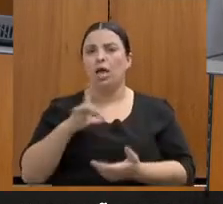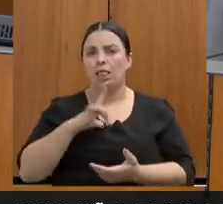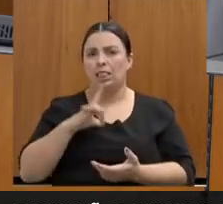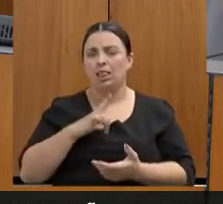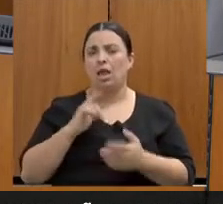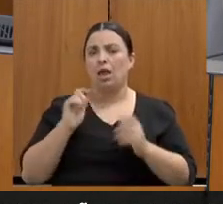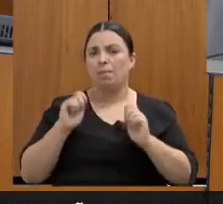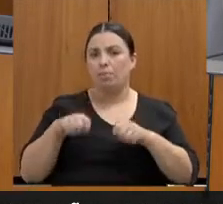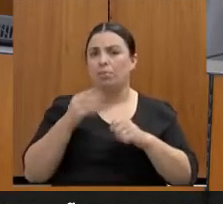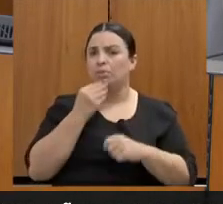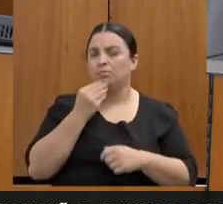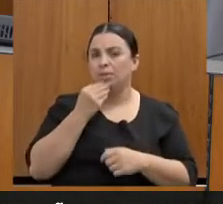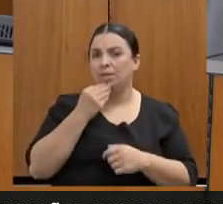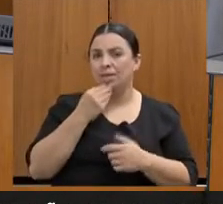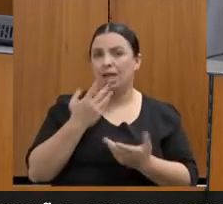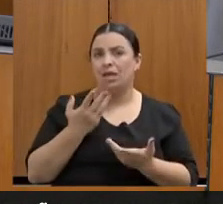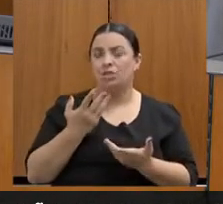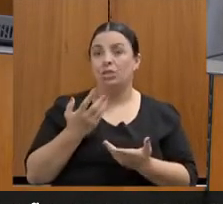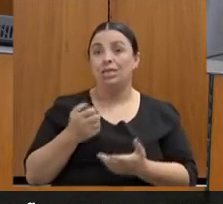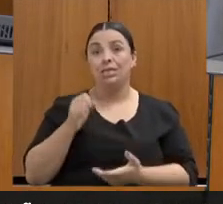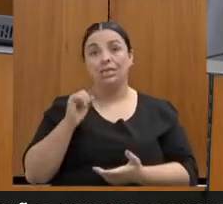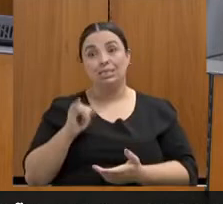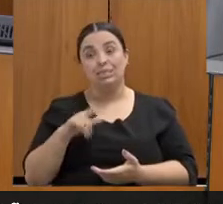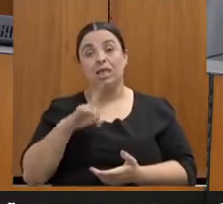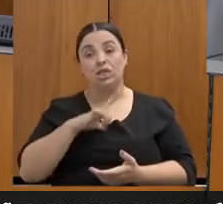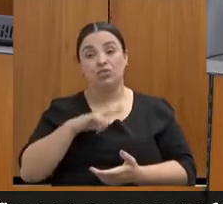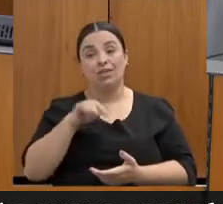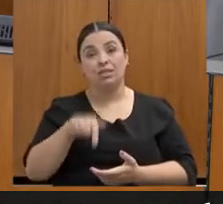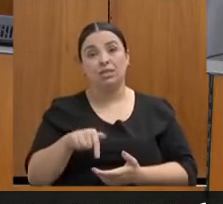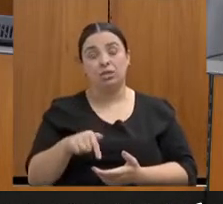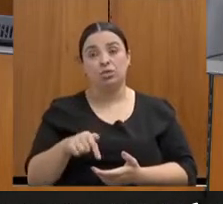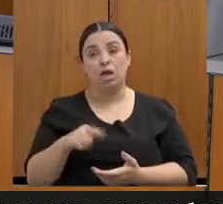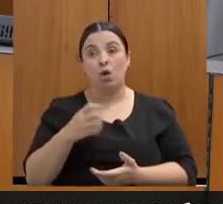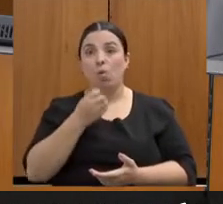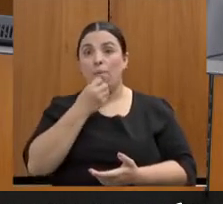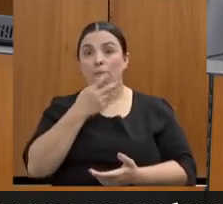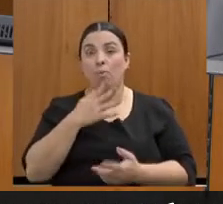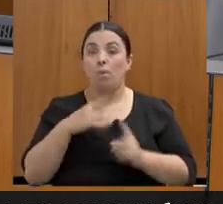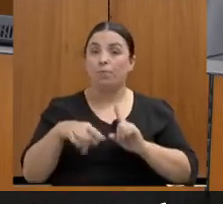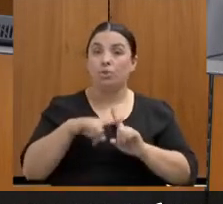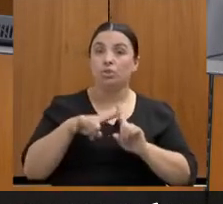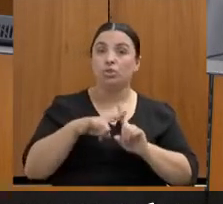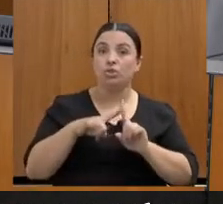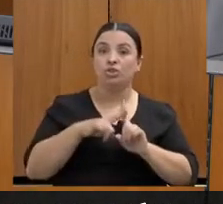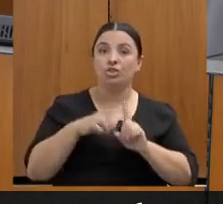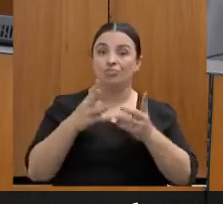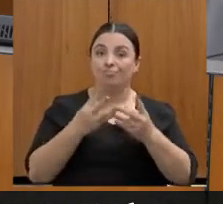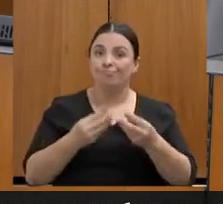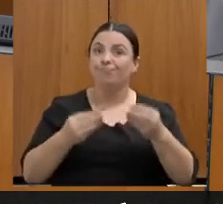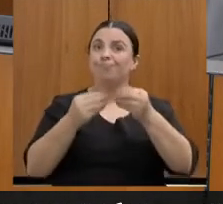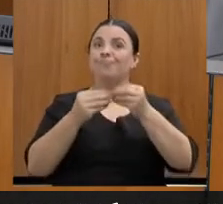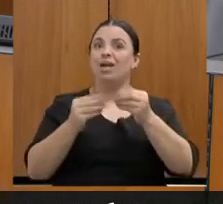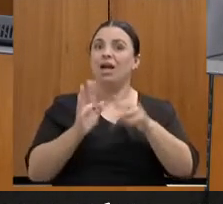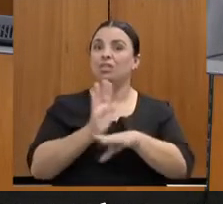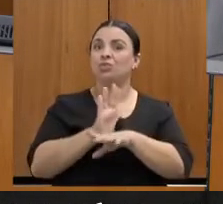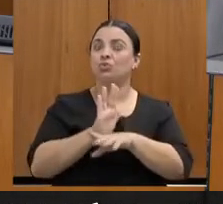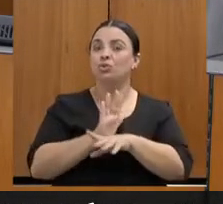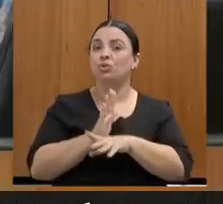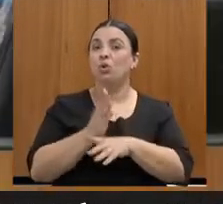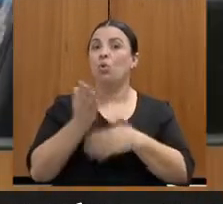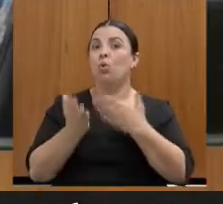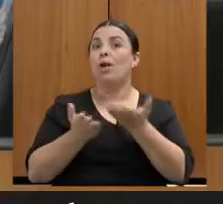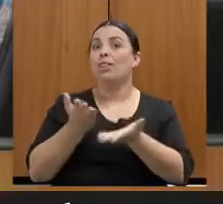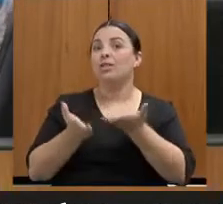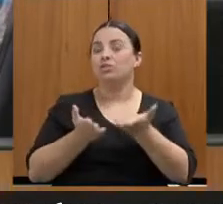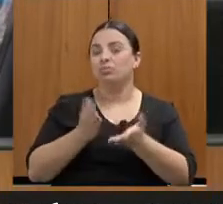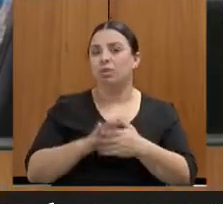do atendimento seria um ganho no atendimento. Hoje, cada unidade, as que tem, desenvolve lá seu plano. Mas existe